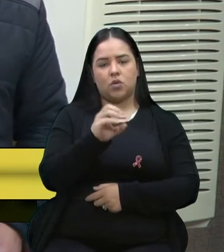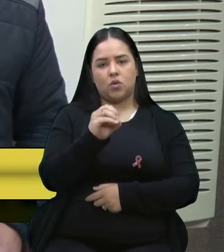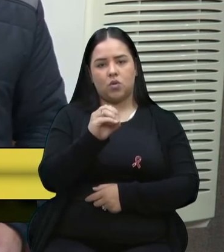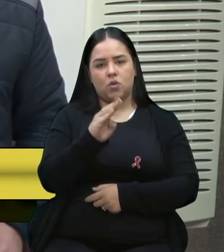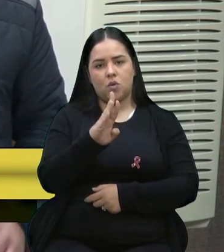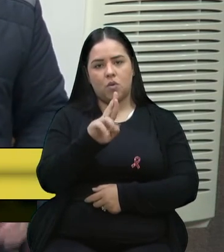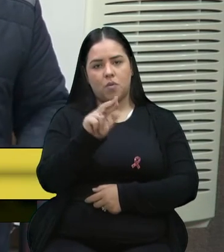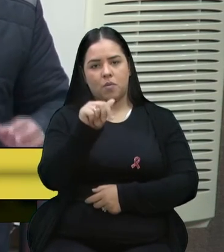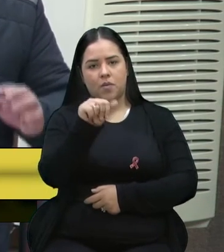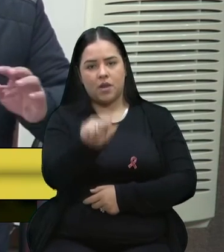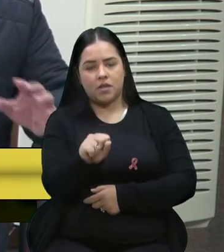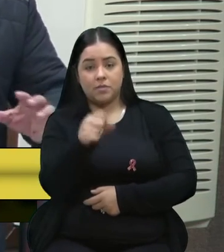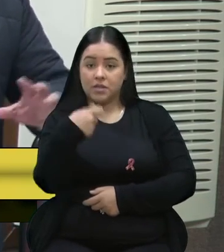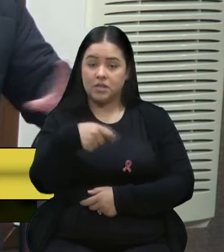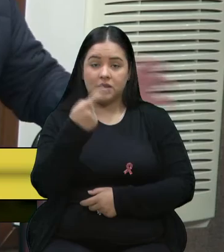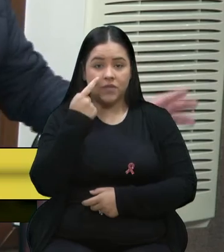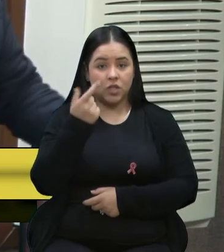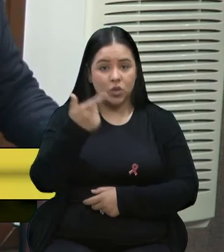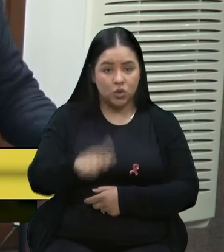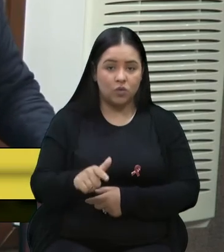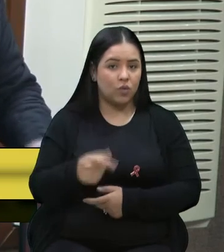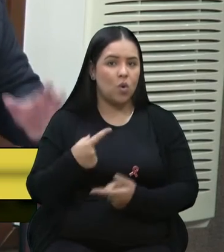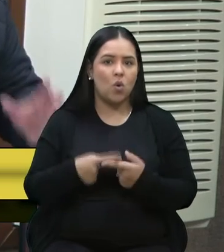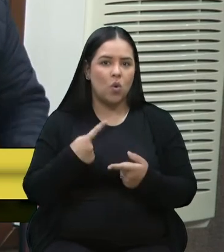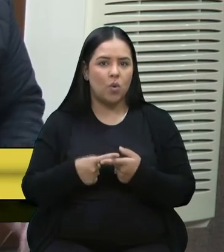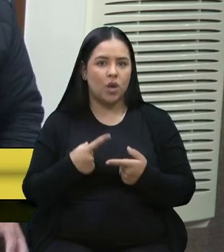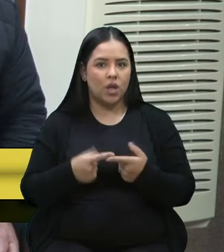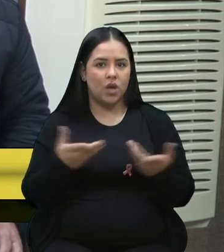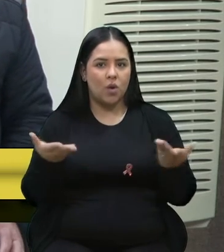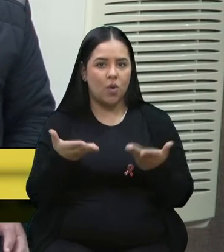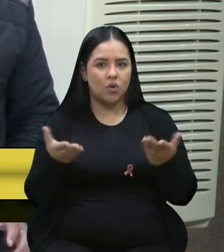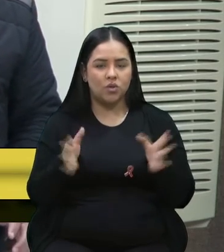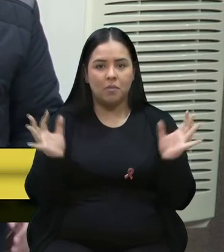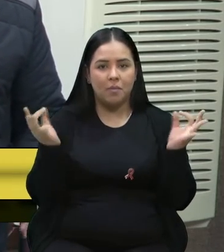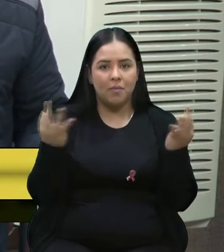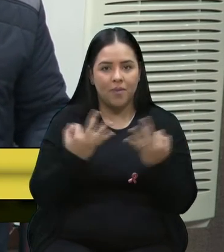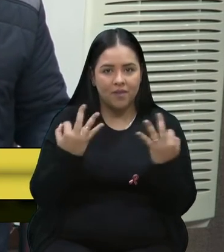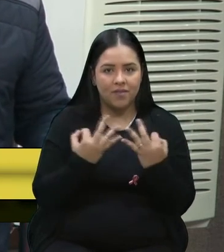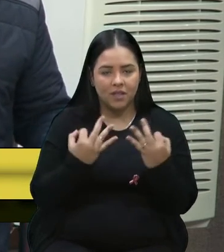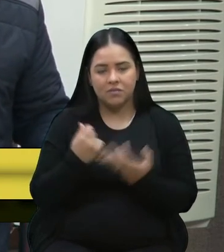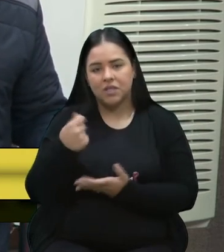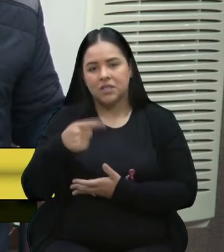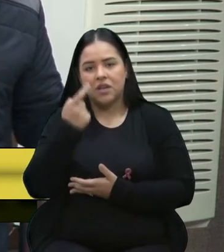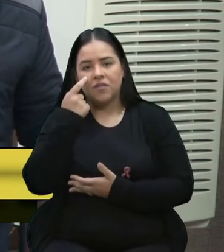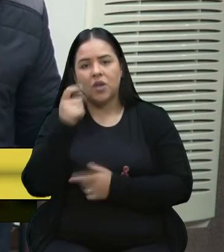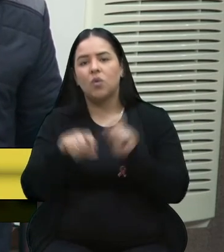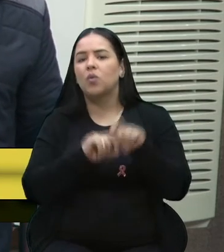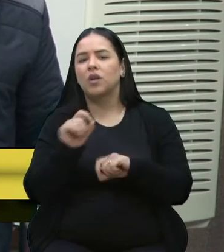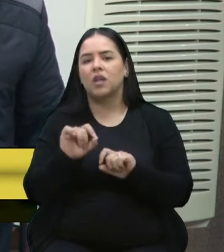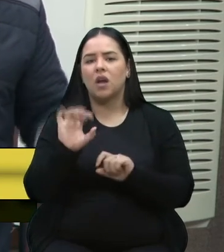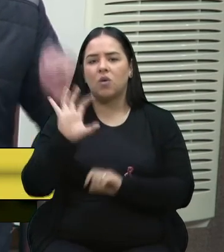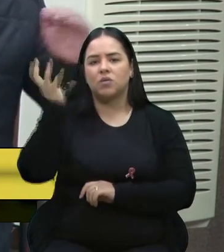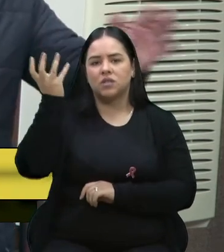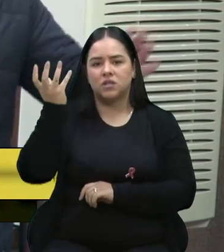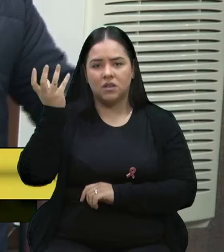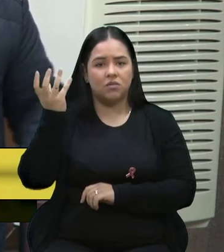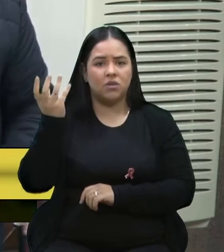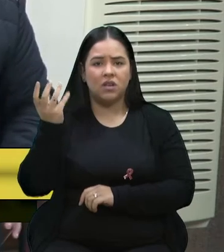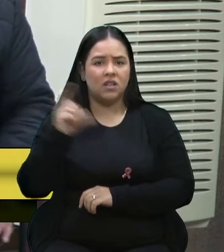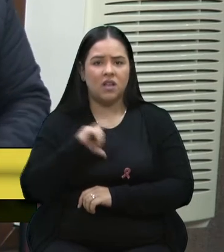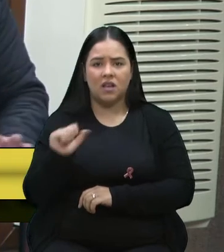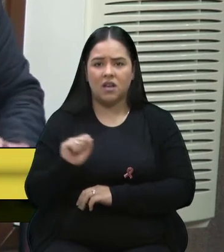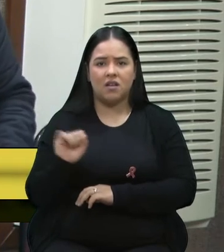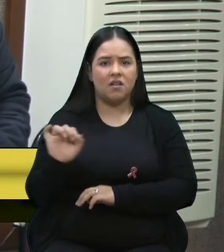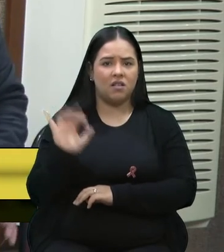acontecendo. Hoje está um brinco, se está um brinco hoje, precisa ser visto o que está acontecendo, que estão esses valores.